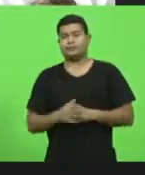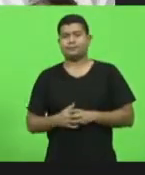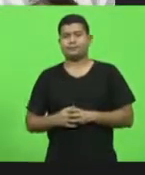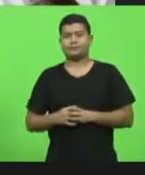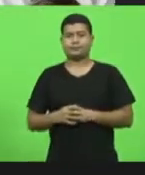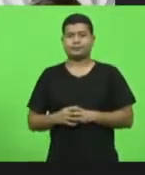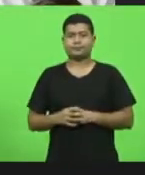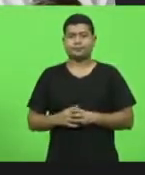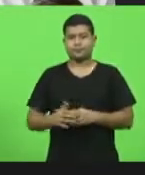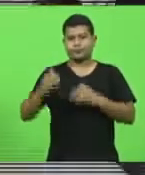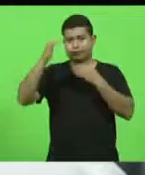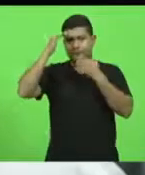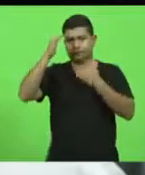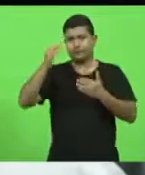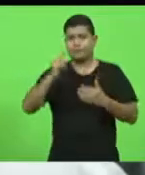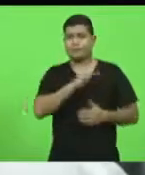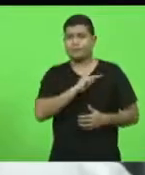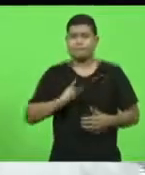Obrigado, senhor presidente.